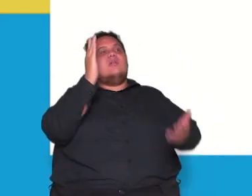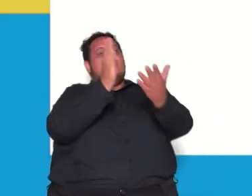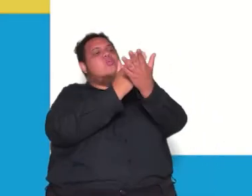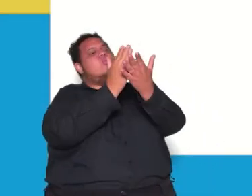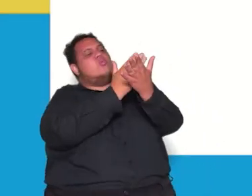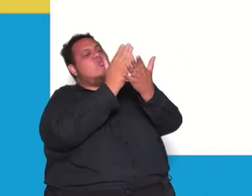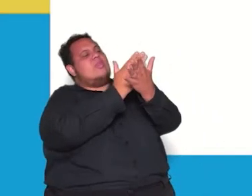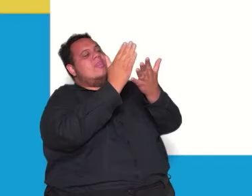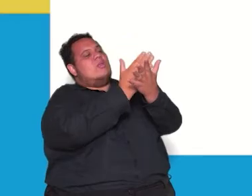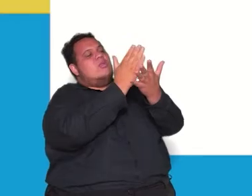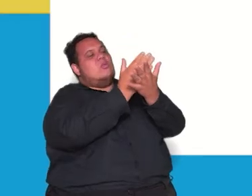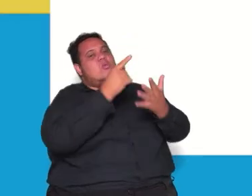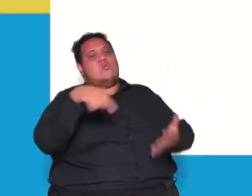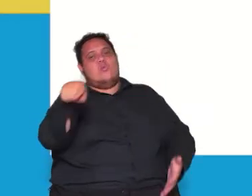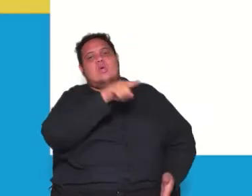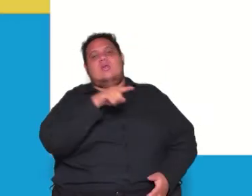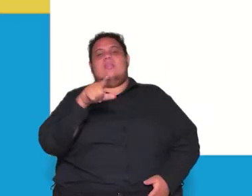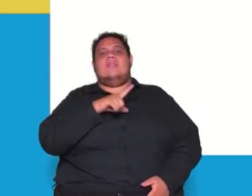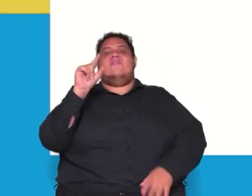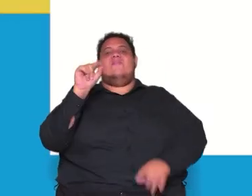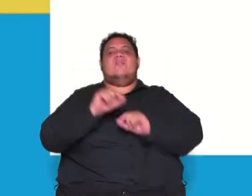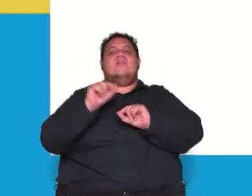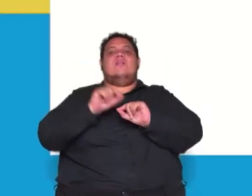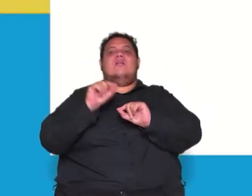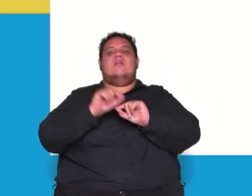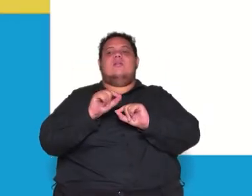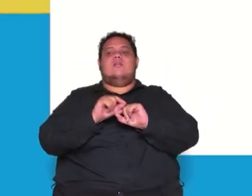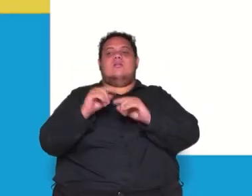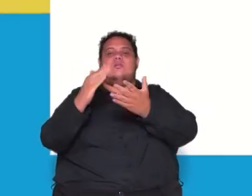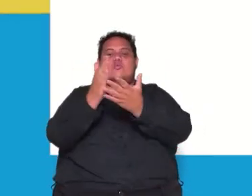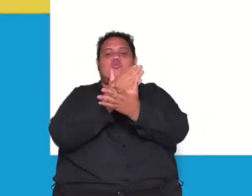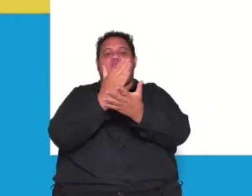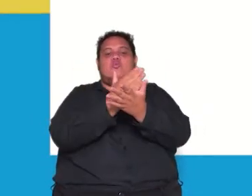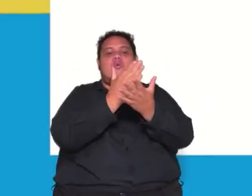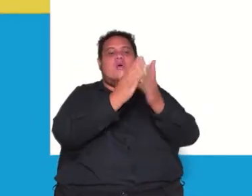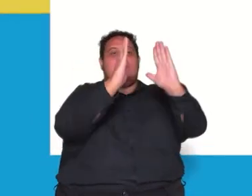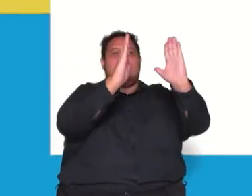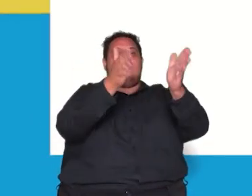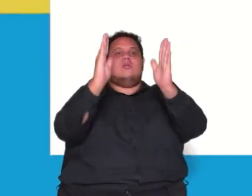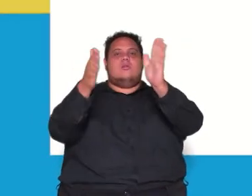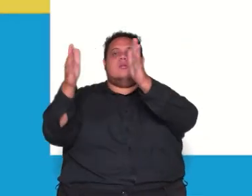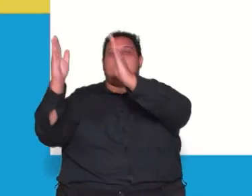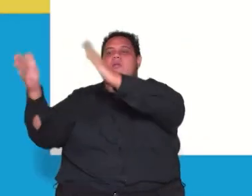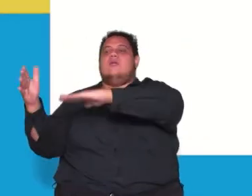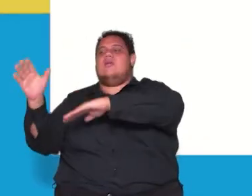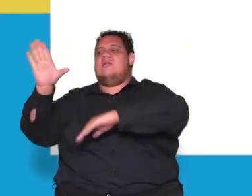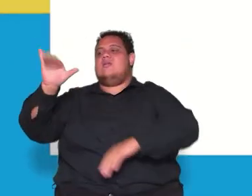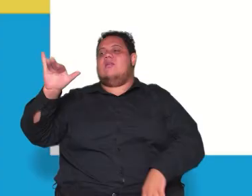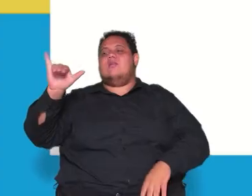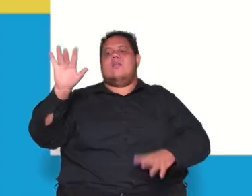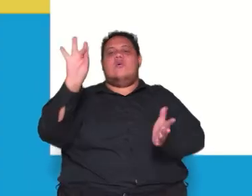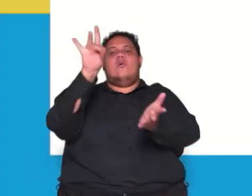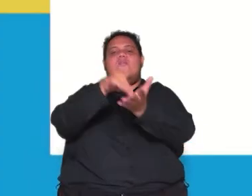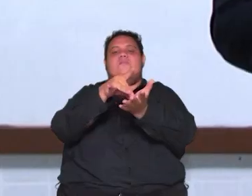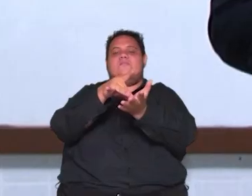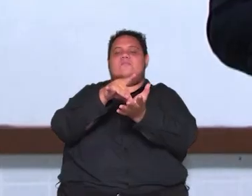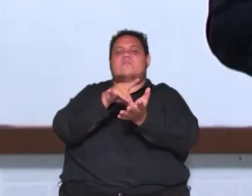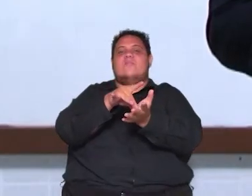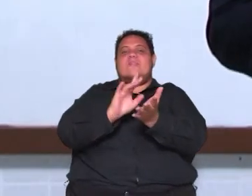que fizeram produziram a enciclopédia das artes ciências e ofícios que na verdade